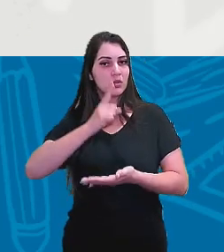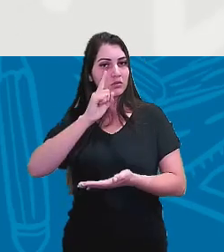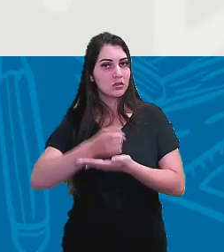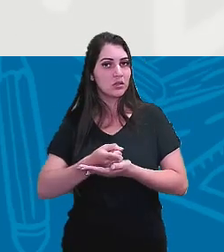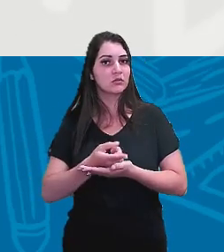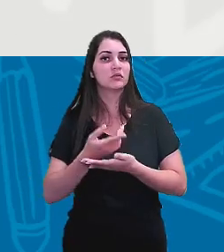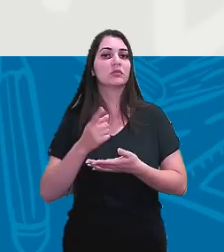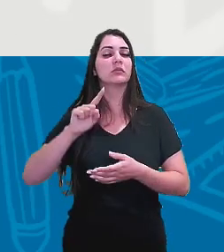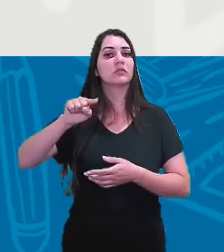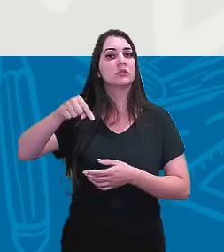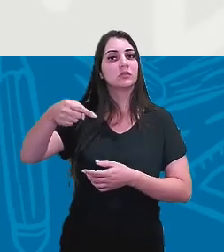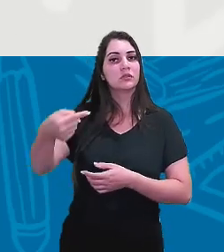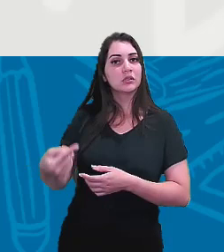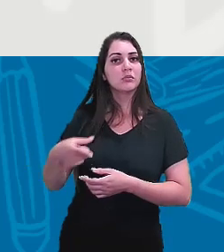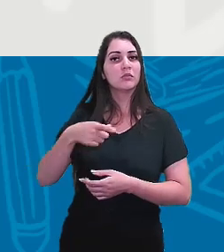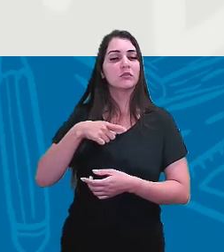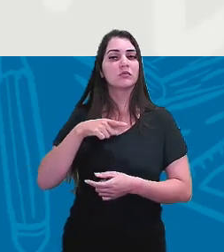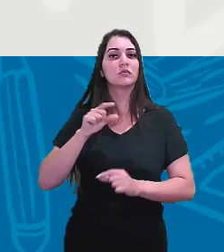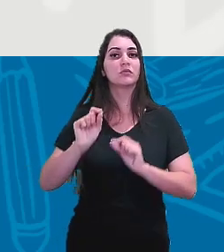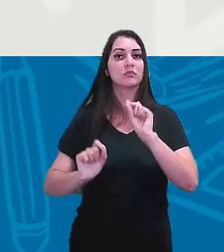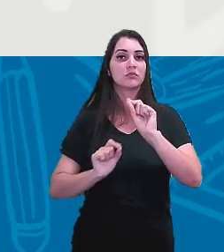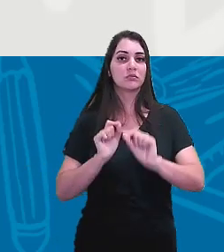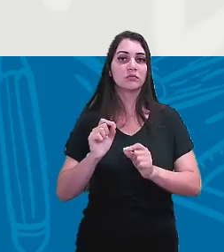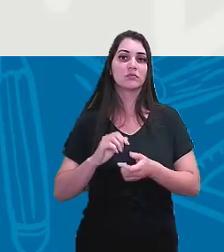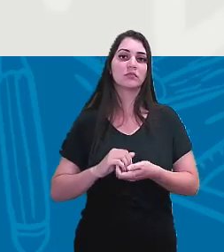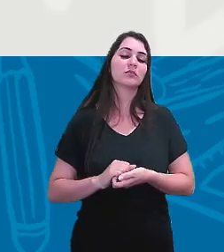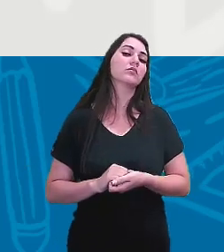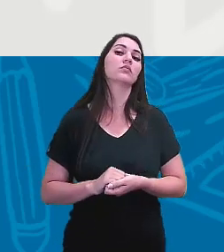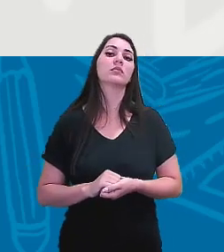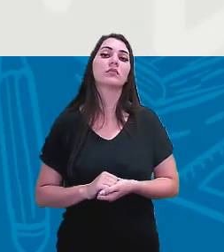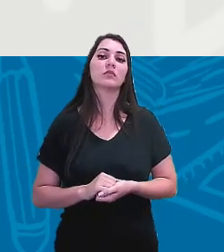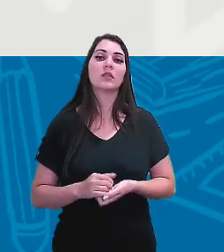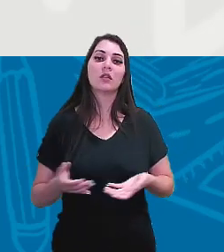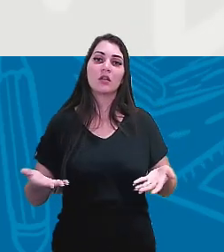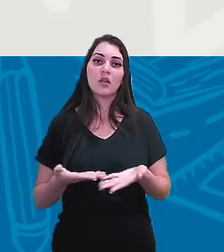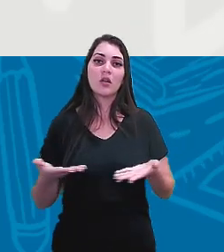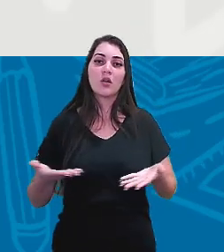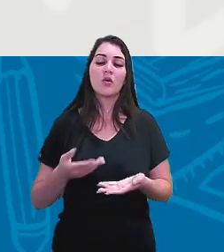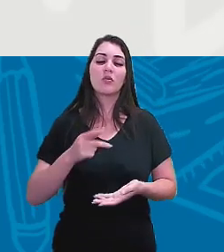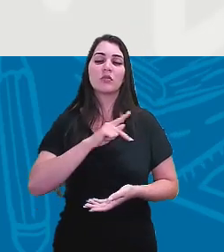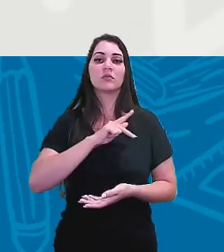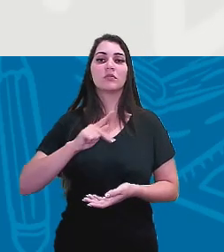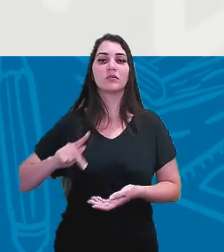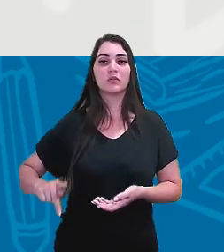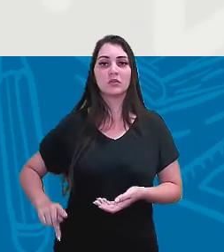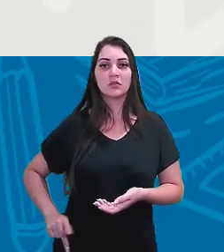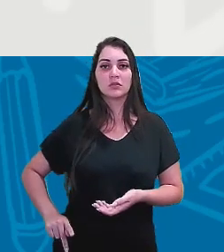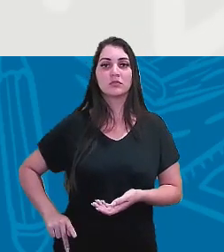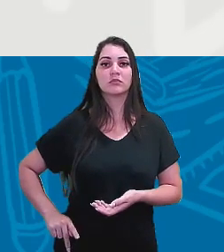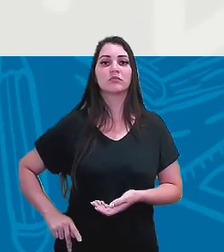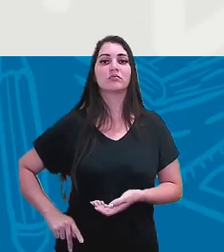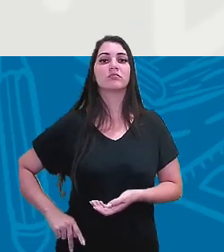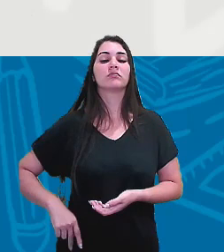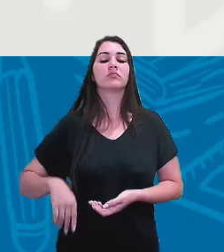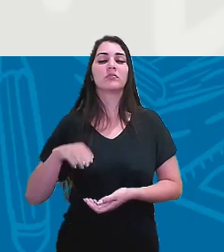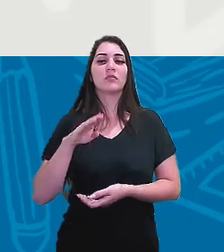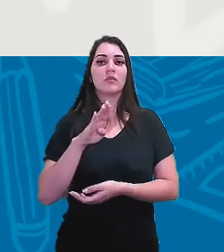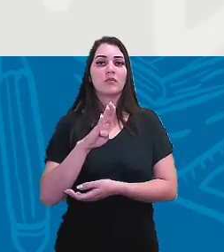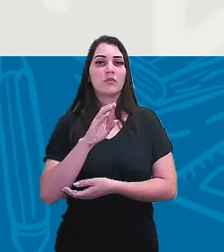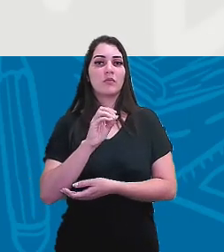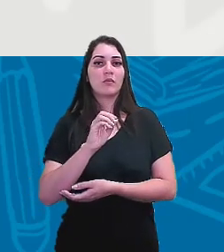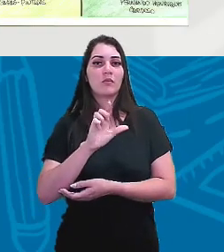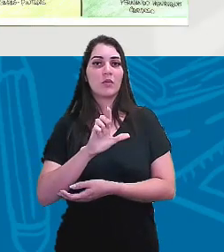Logo em seguida, tem o atual presidente, é o Jair Messias Bolsonaro.